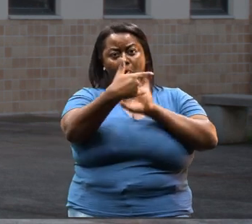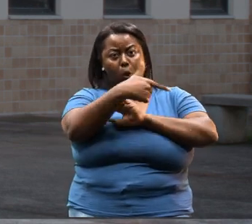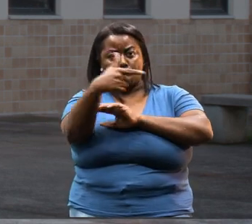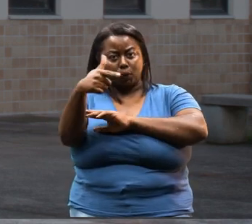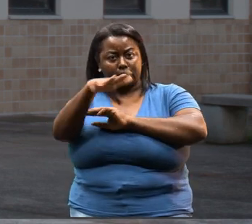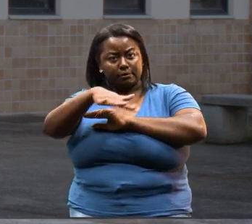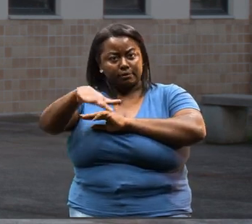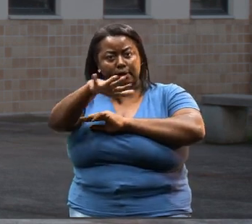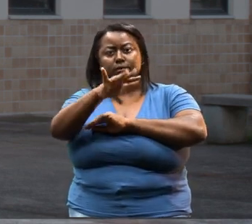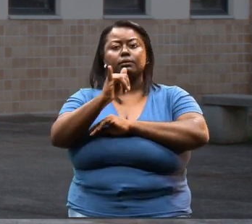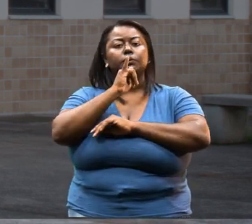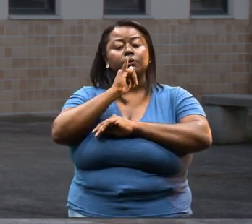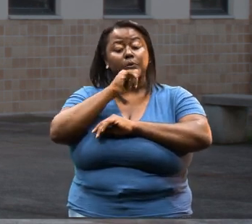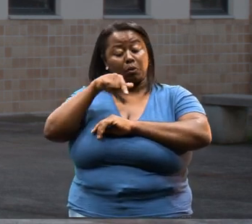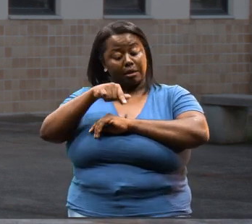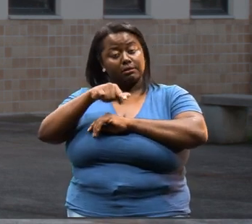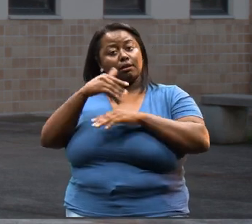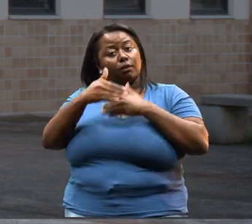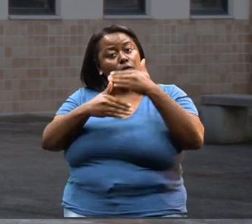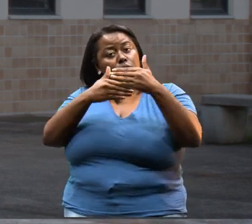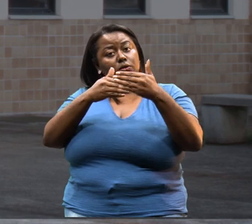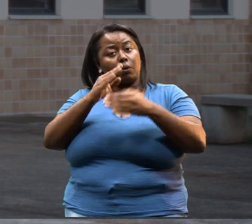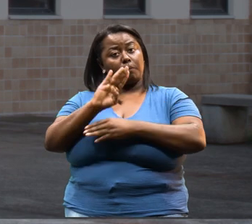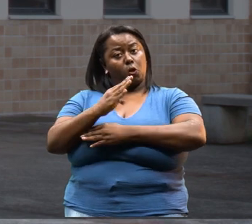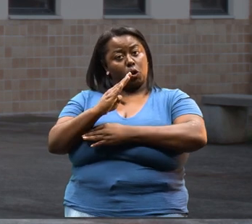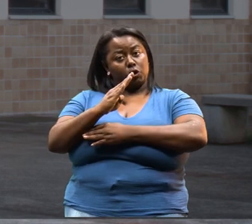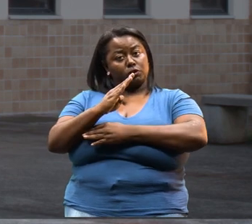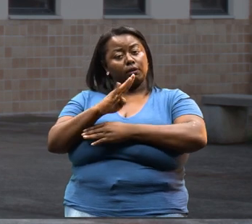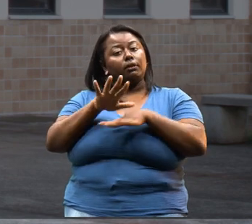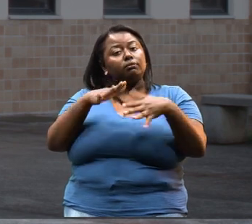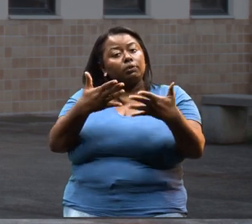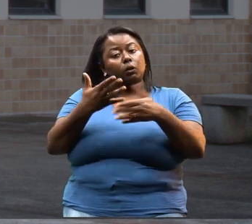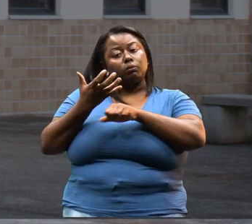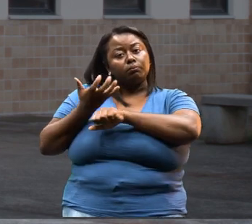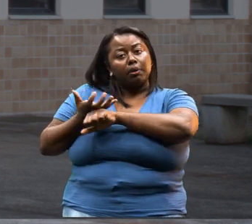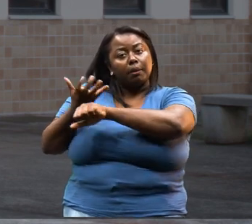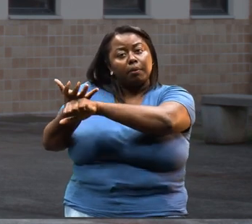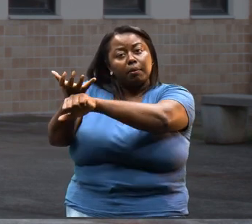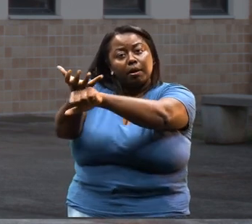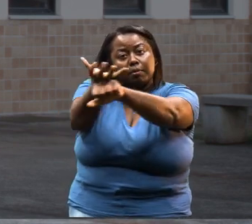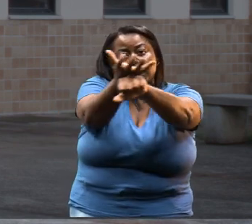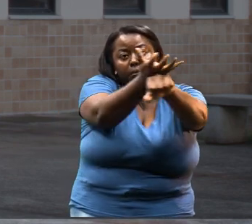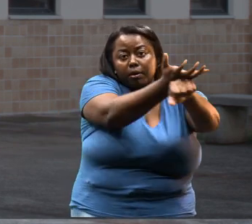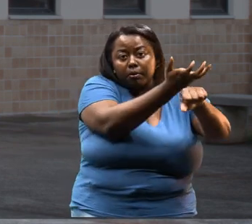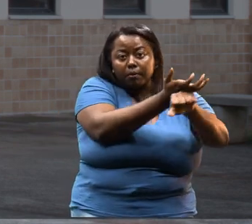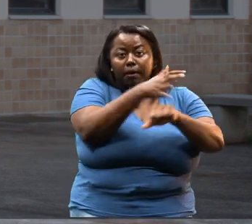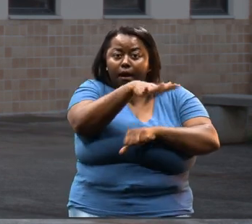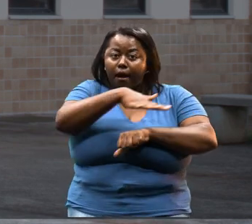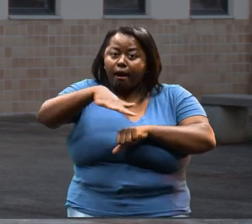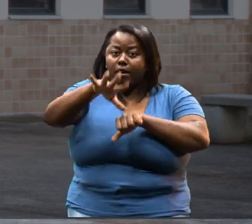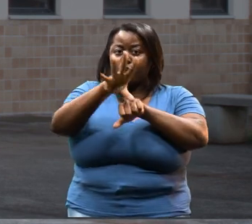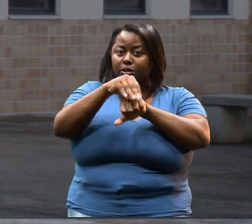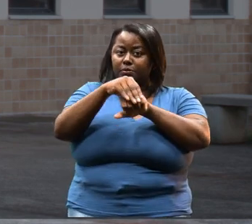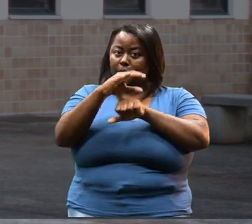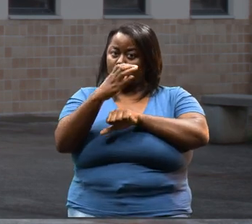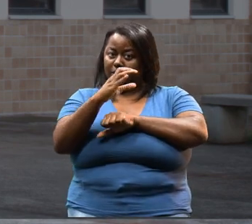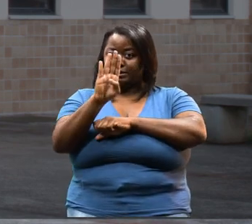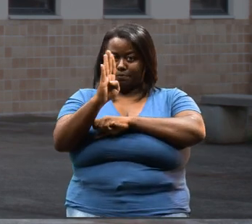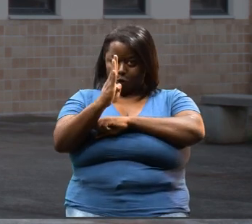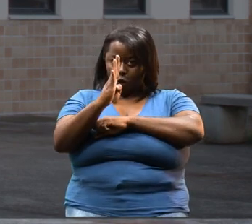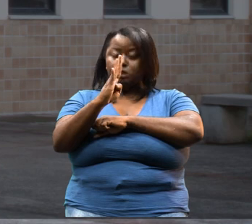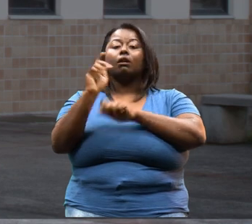a evolução biológica. Então as disciplinas da área de conhecimento das ciências